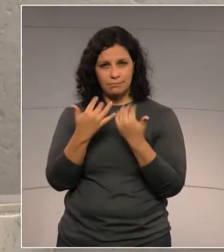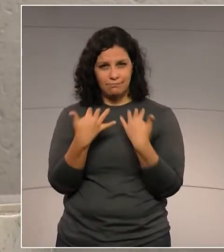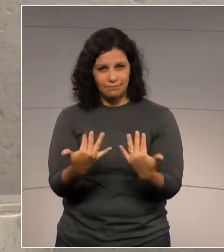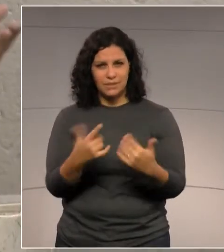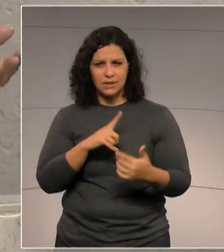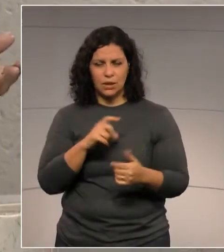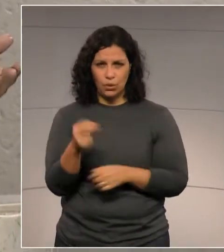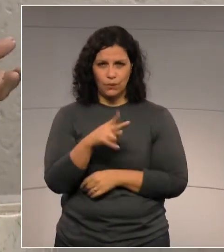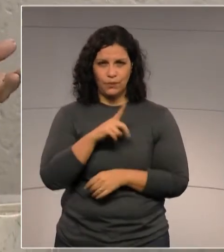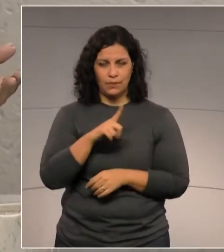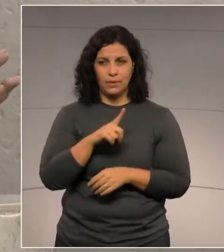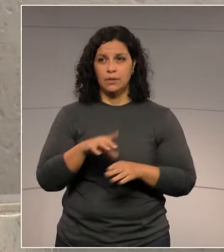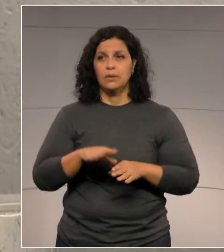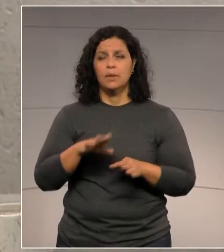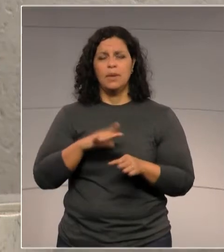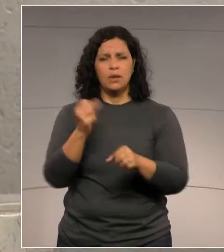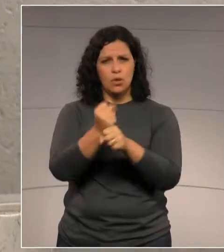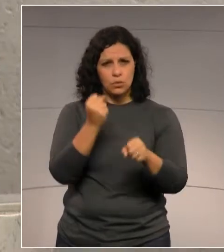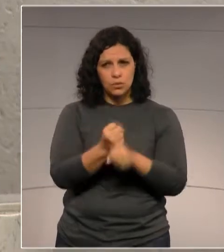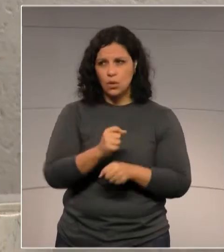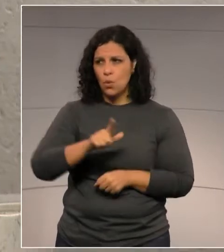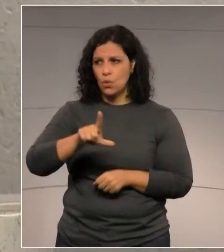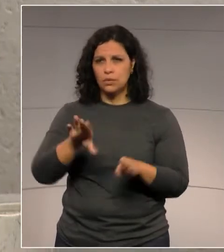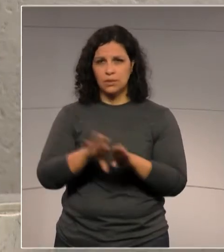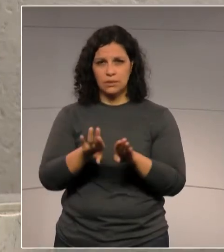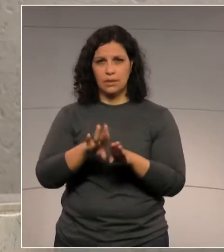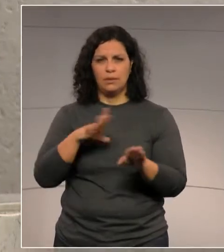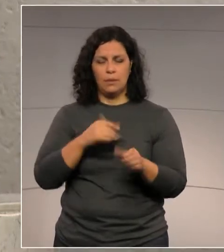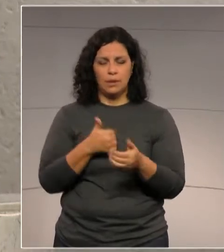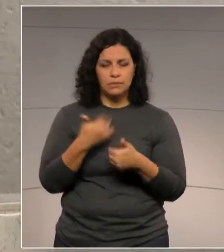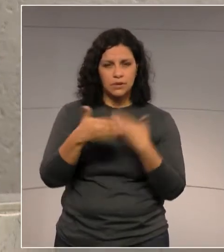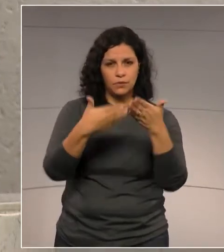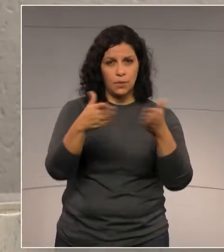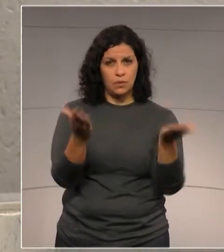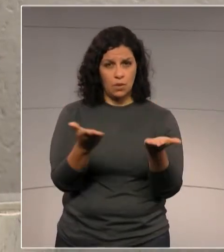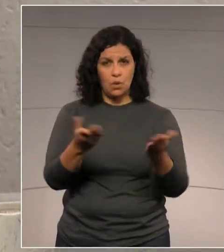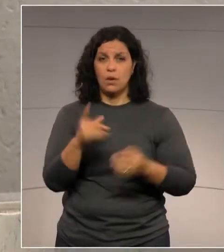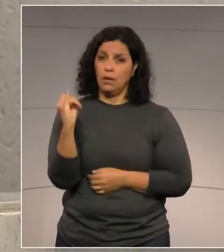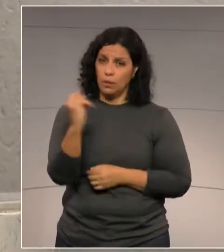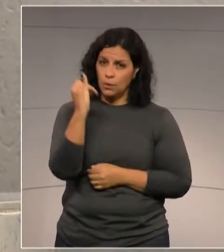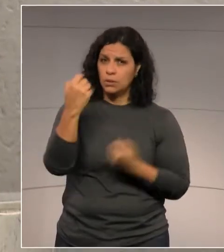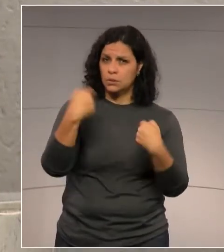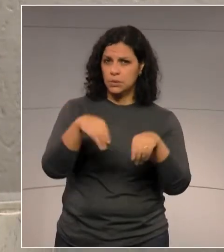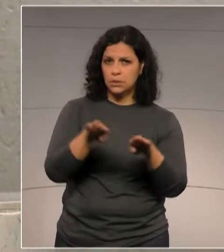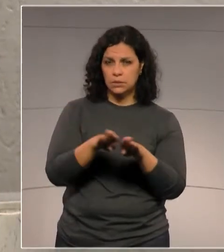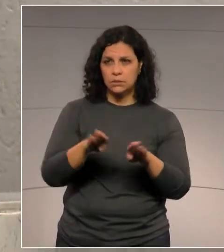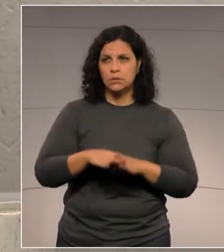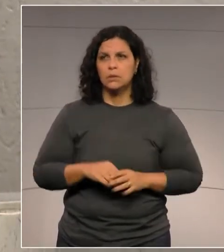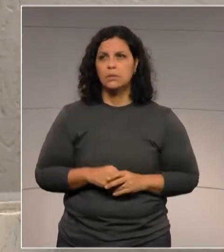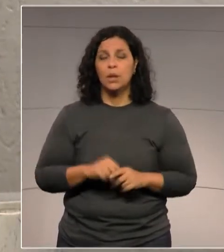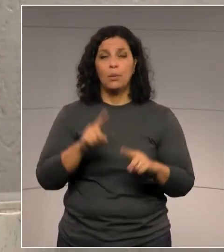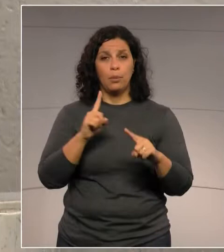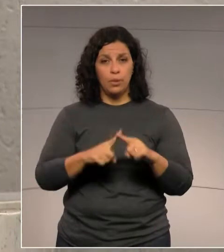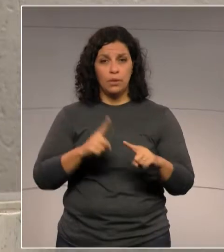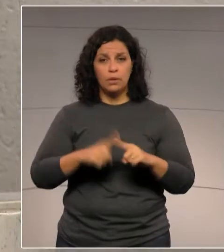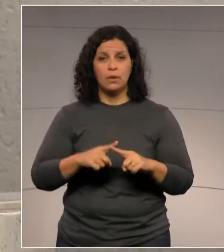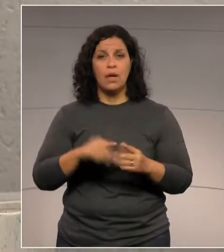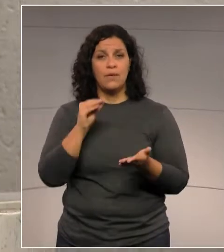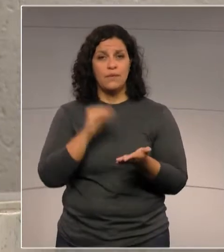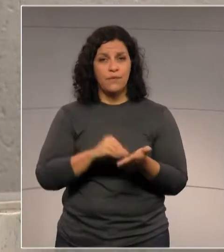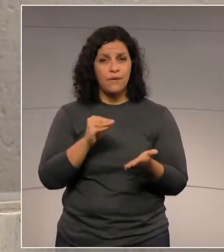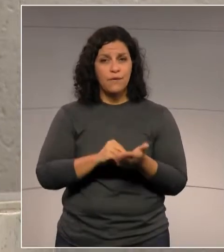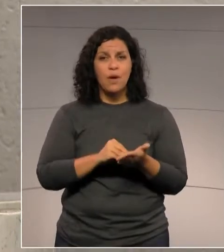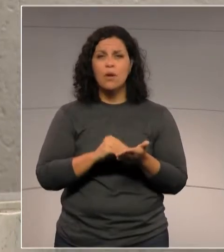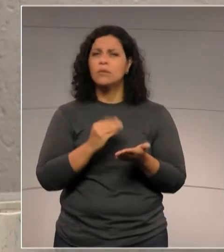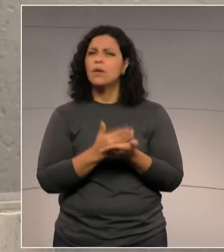E temos também outras obras em andamento que, senhores sabem, extremamente necessárias, por conta da falta de